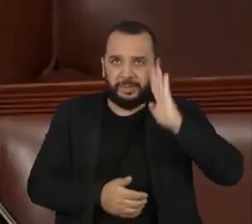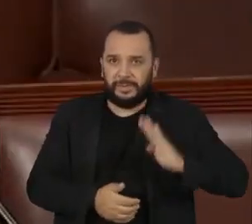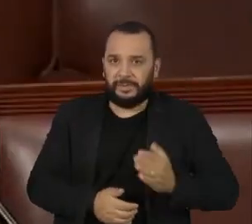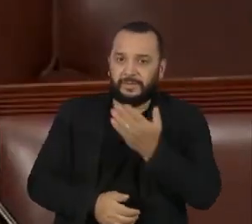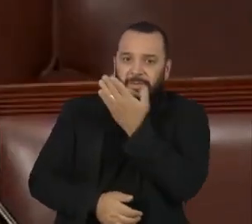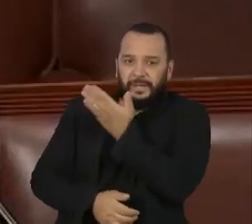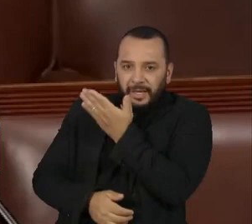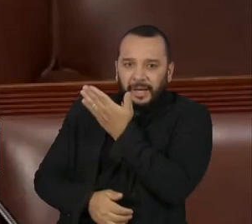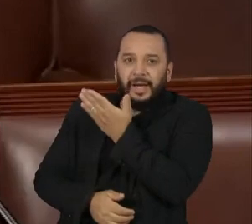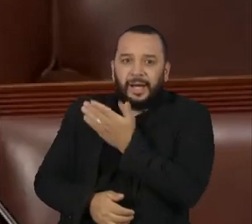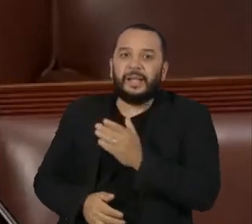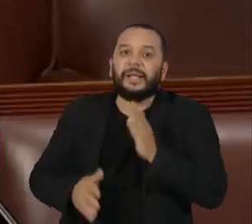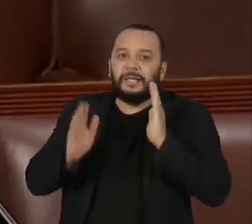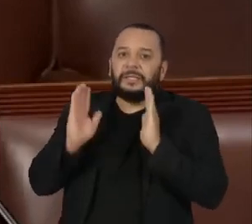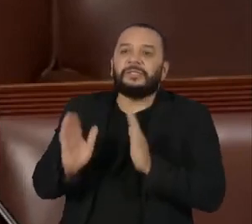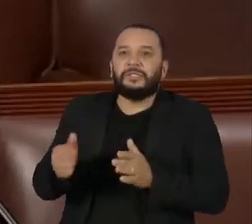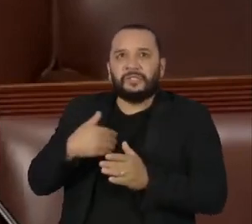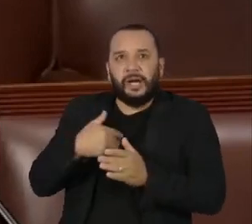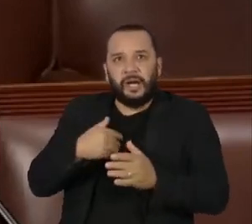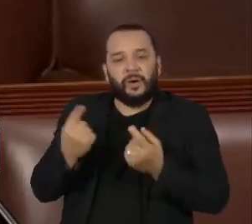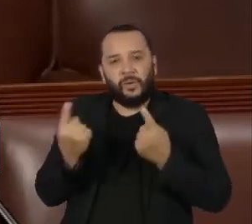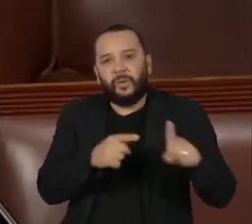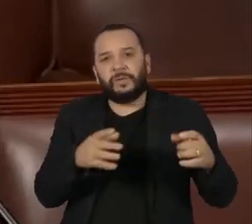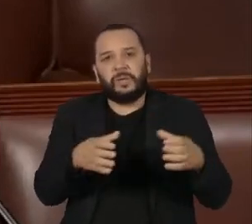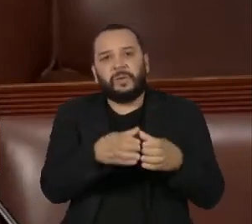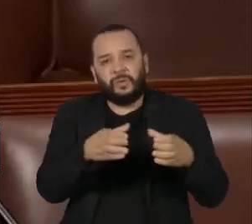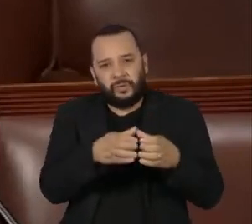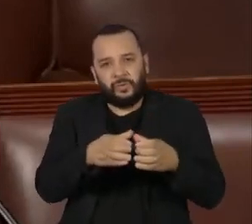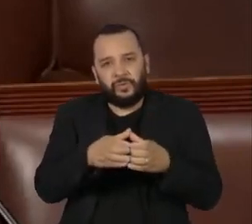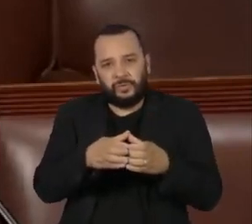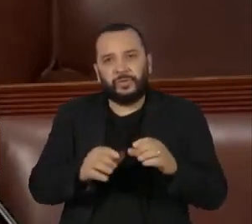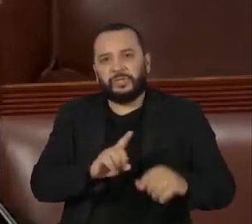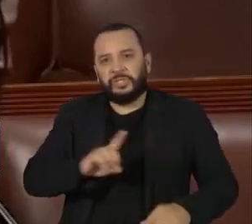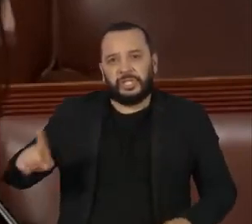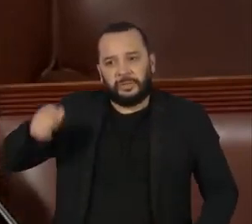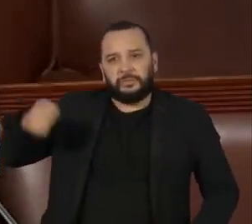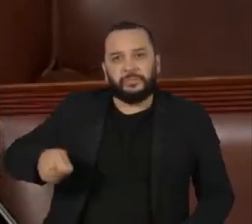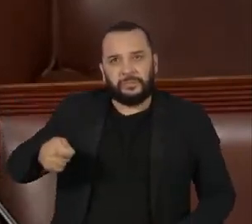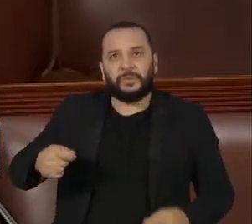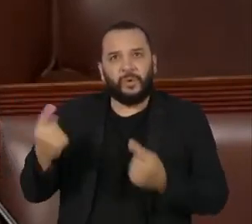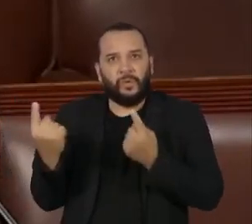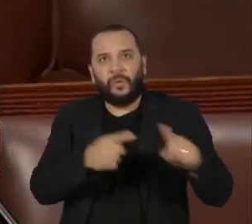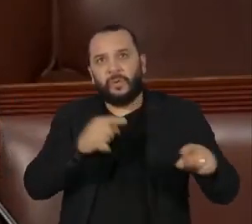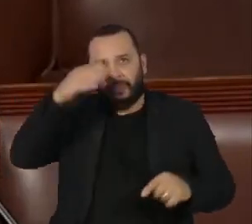campanhas contra correntes extremistas, grupos de extrema direita nos Estados Unidos e contra o trumpismo.